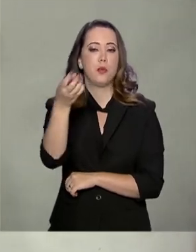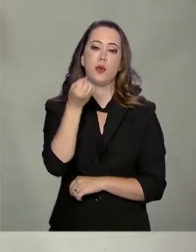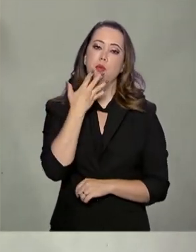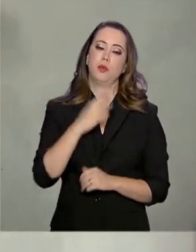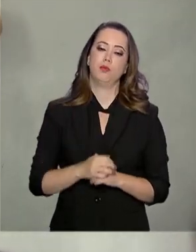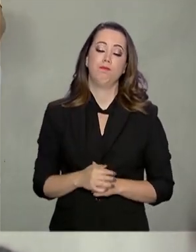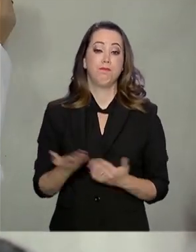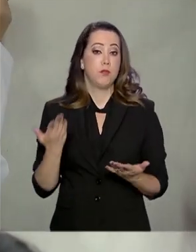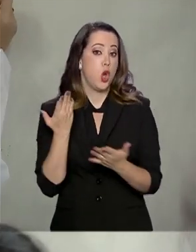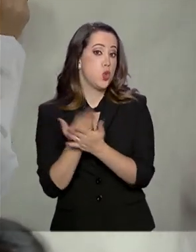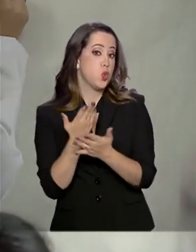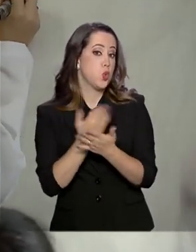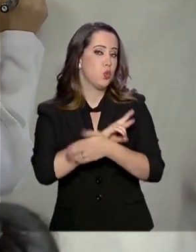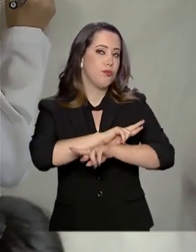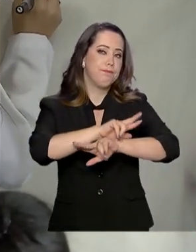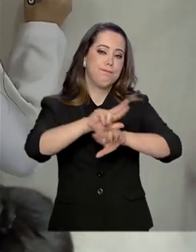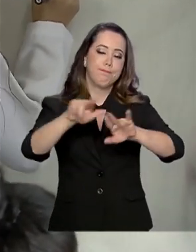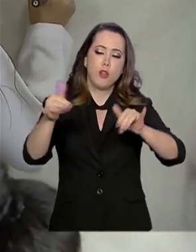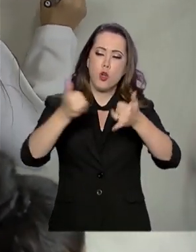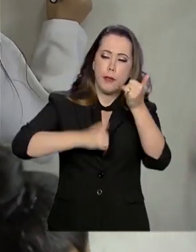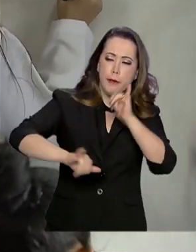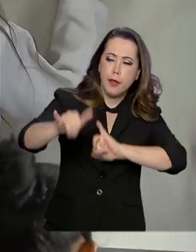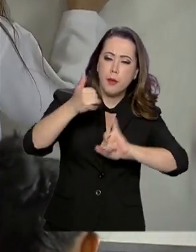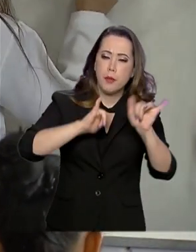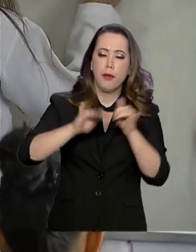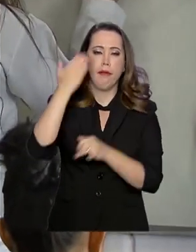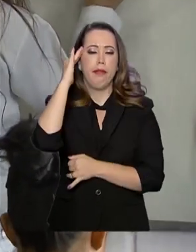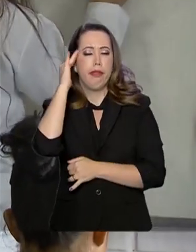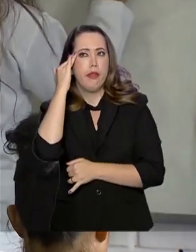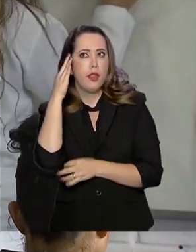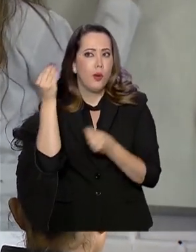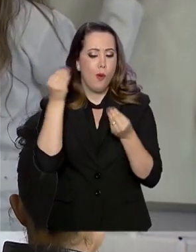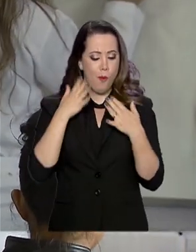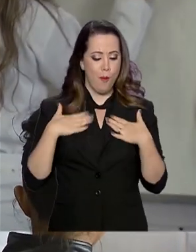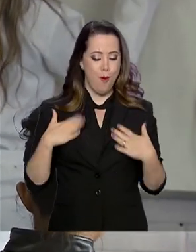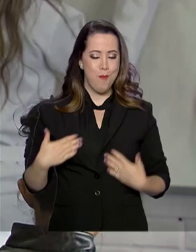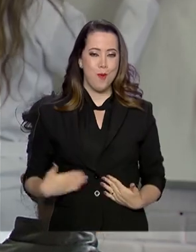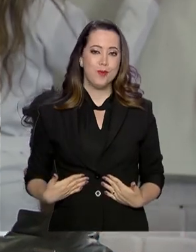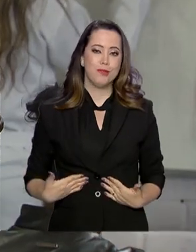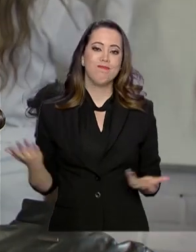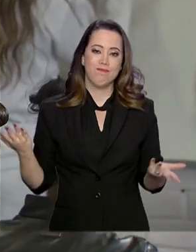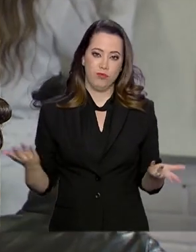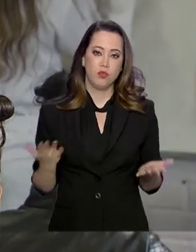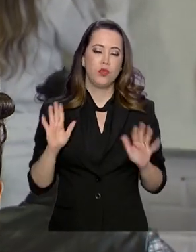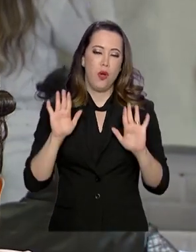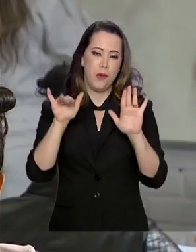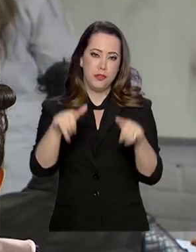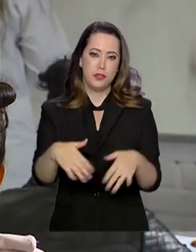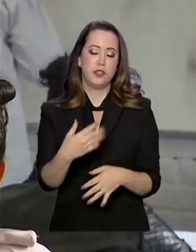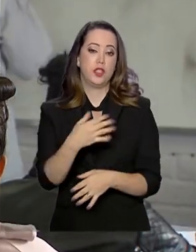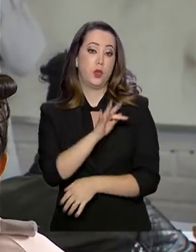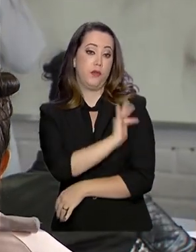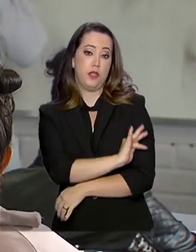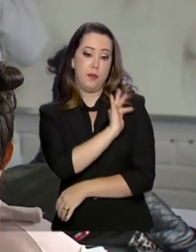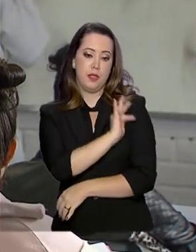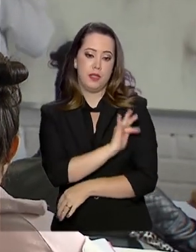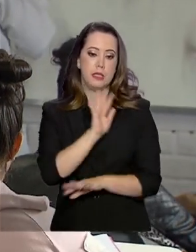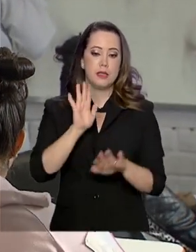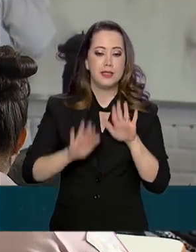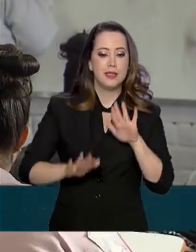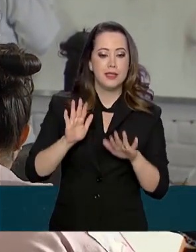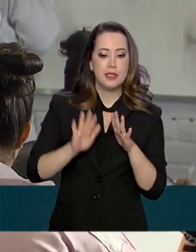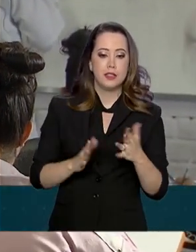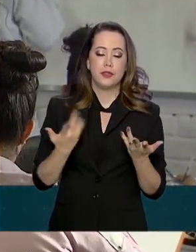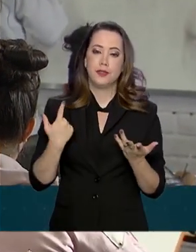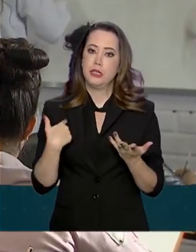entender as leis da física ou conhecer o corpo humano. Assuntos que são estudados nos anos finais do ensino fundamental e que nem sempre